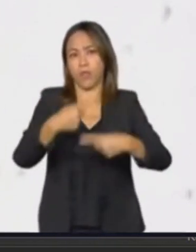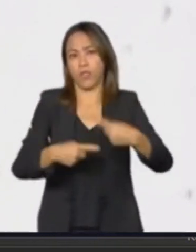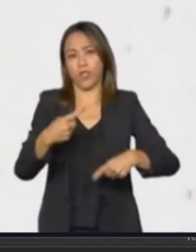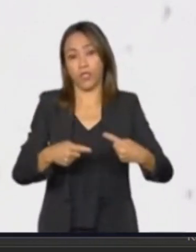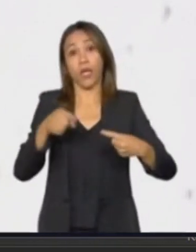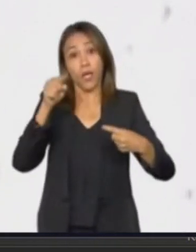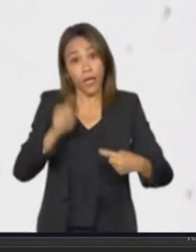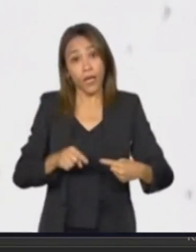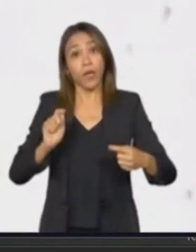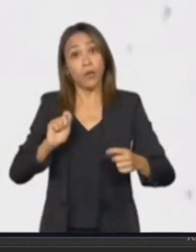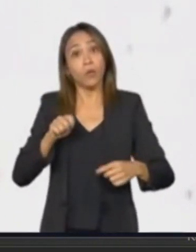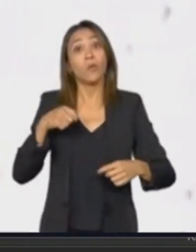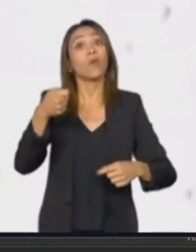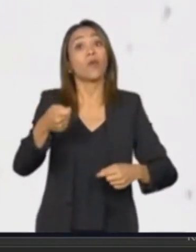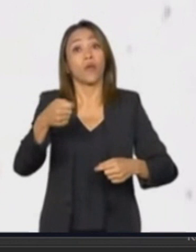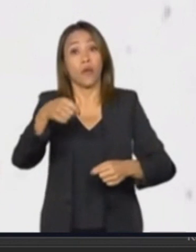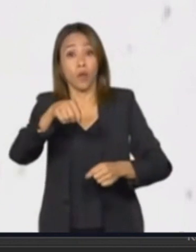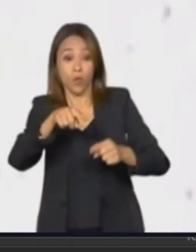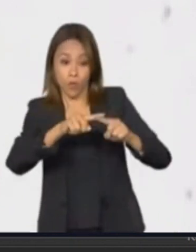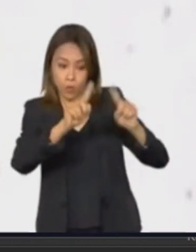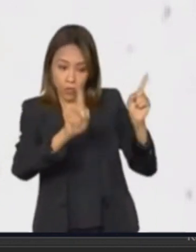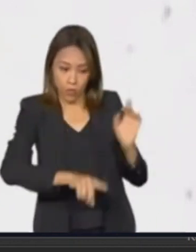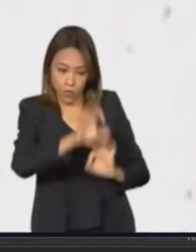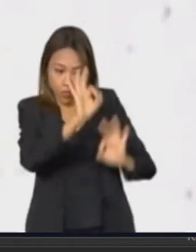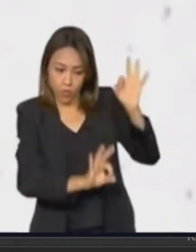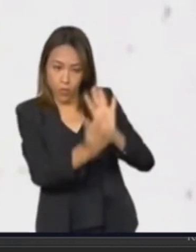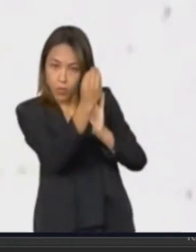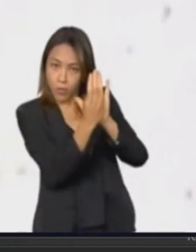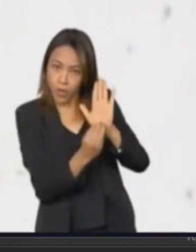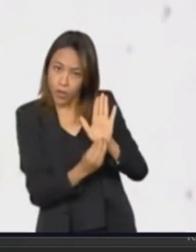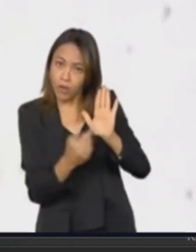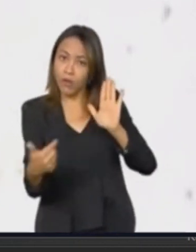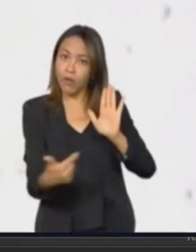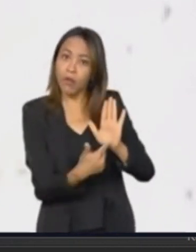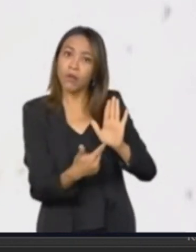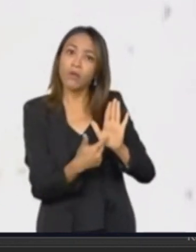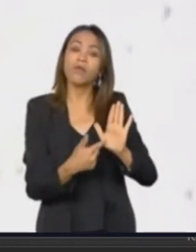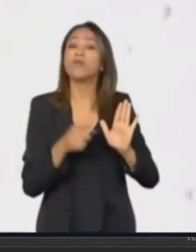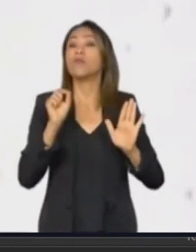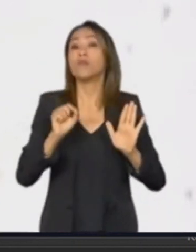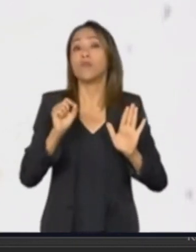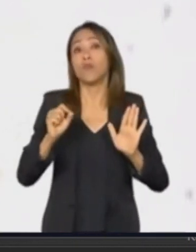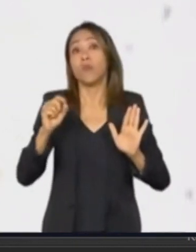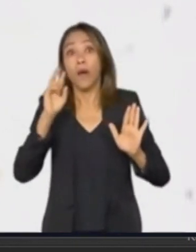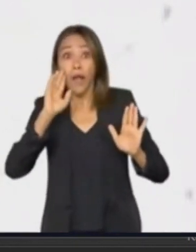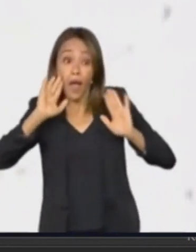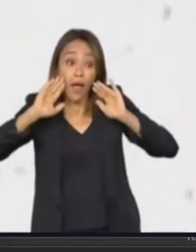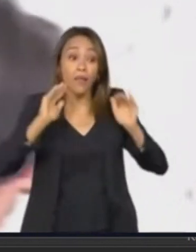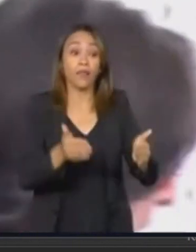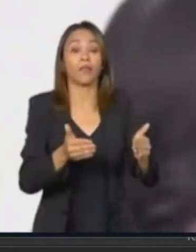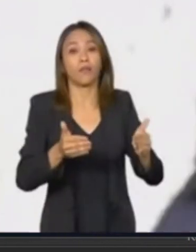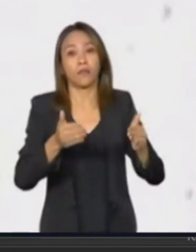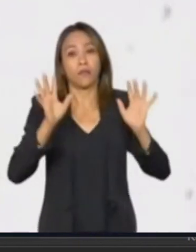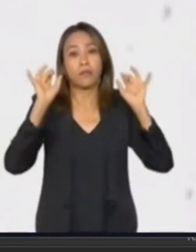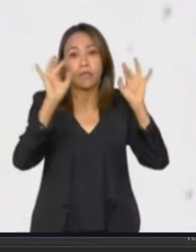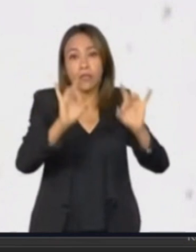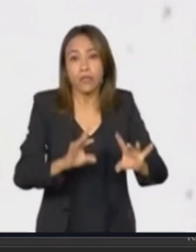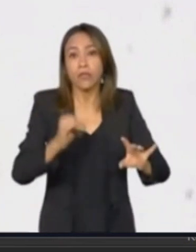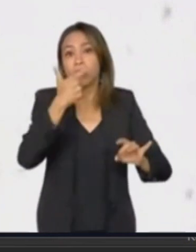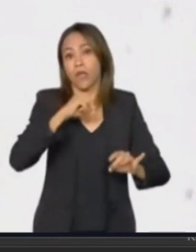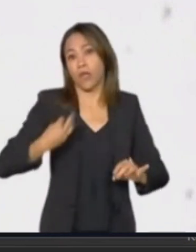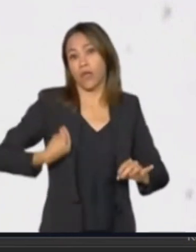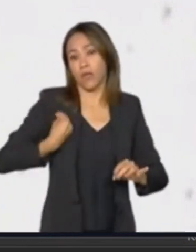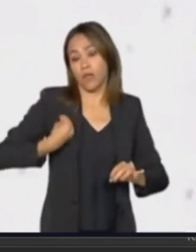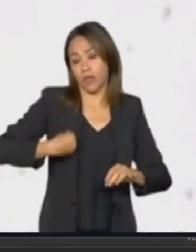Ruas visíveis pelo direito ao futuro da população em Situação de Rua. O Plano demonstra o compromisso